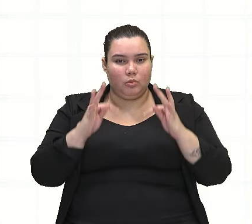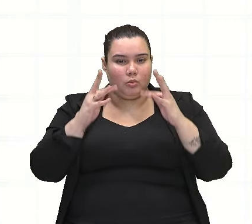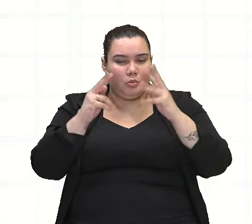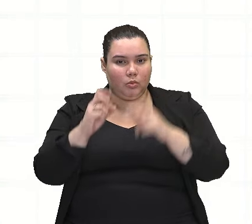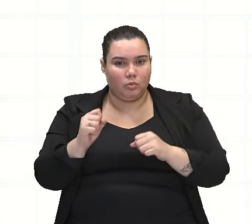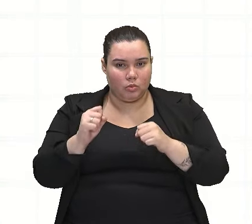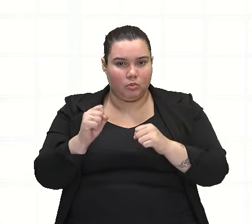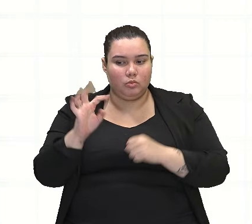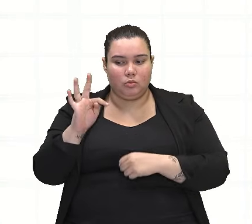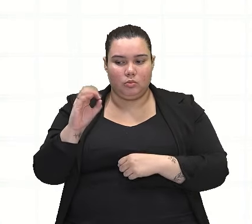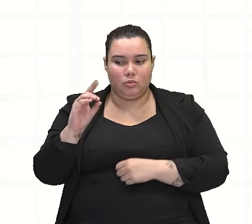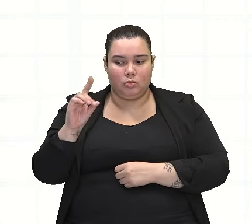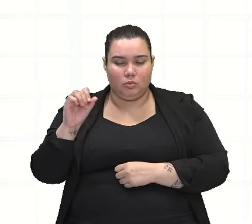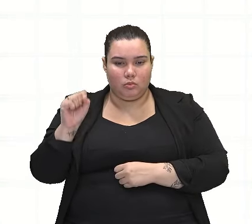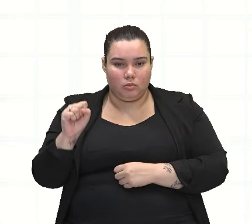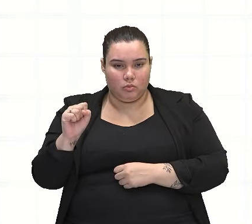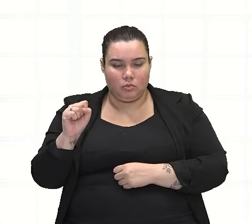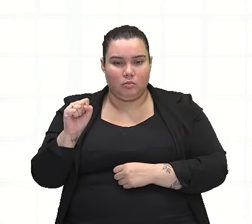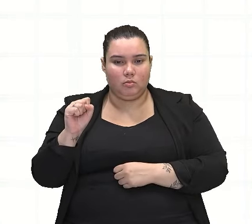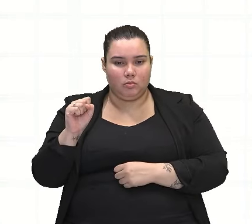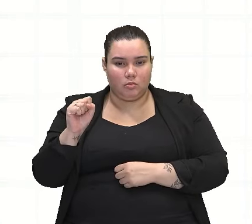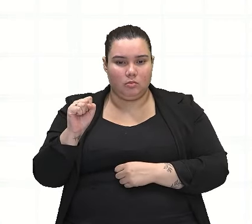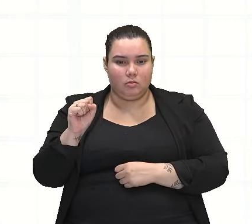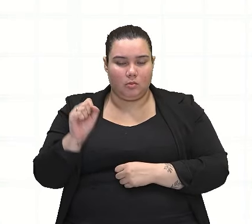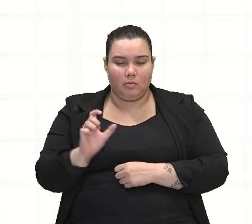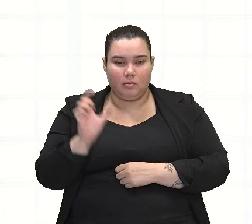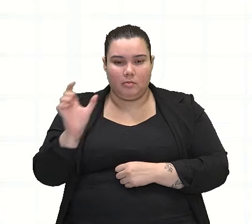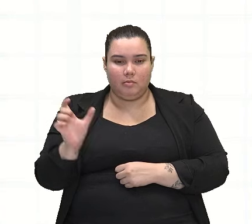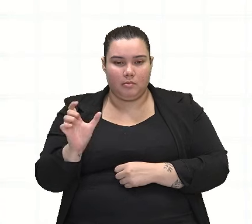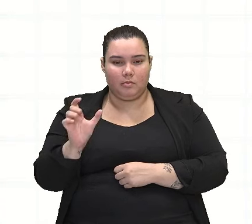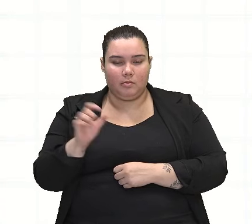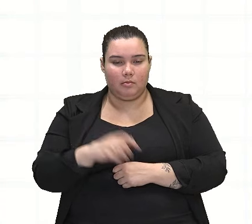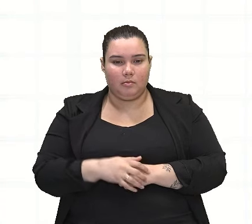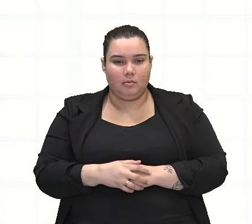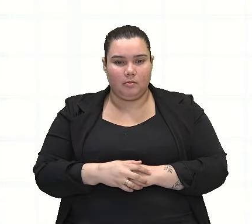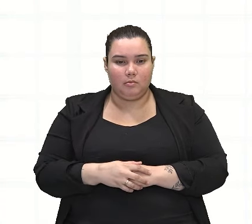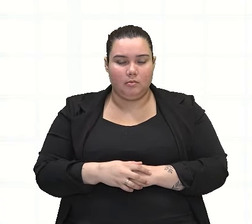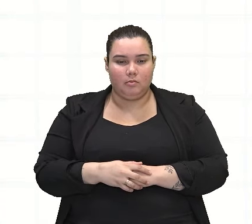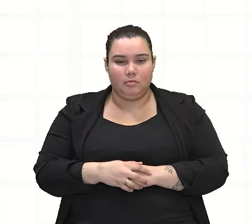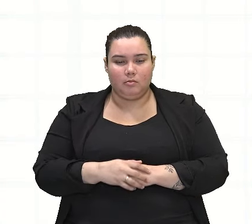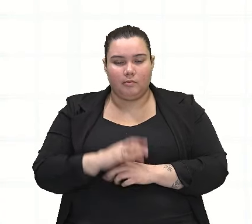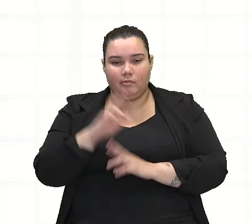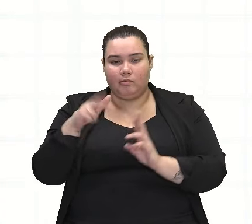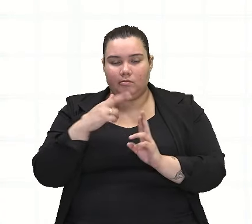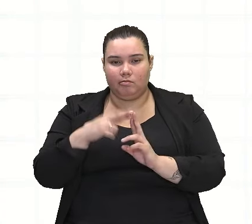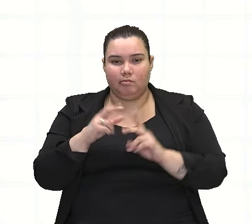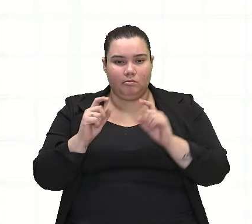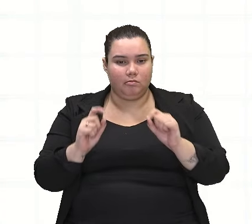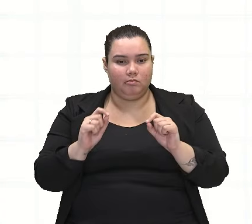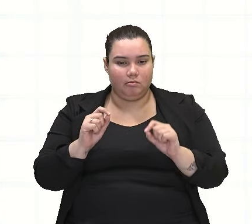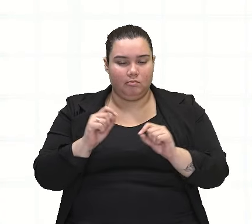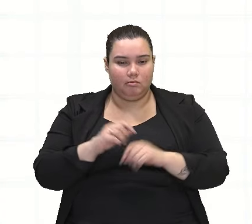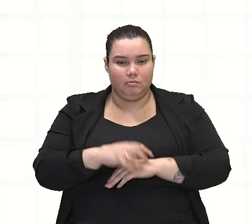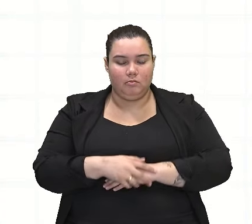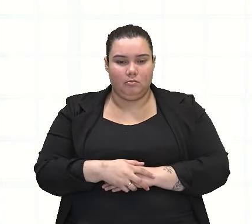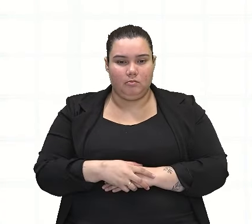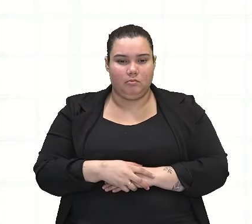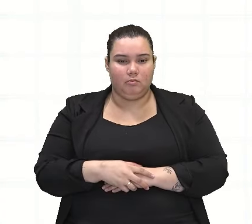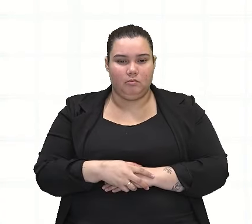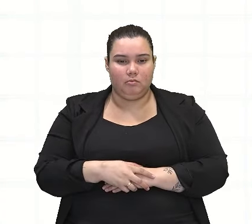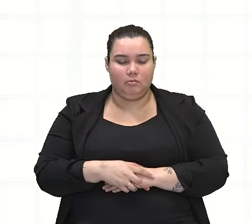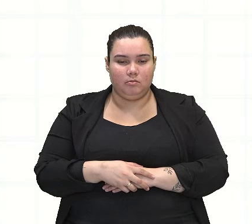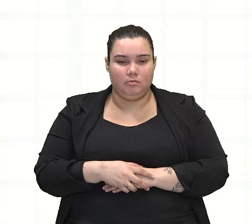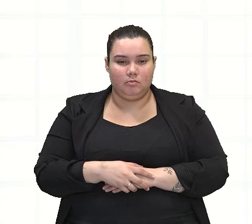Percebam. Todos os sertanejos... A que pessoa eu poderia relacionar esse